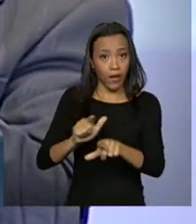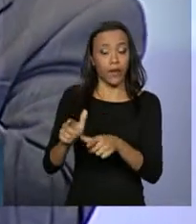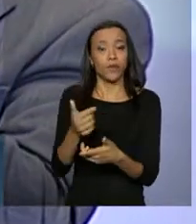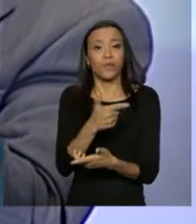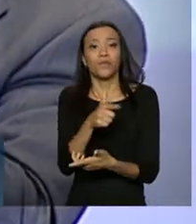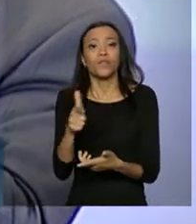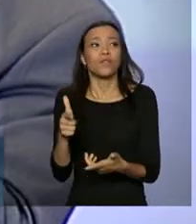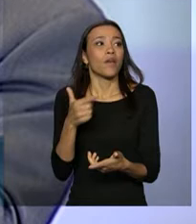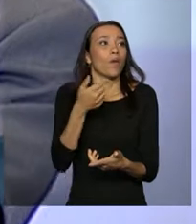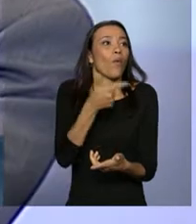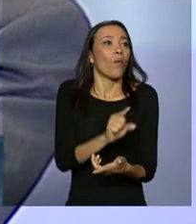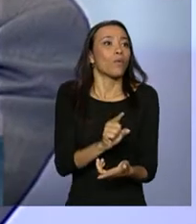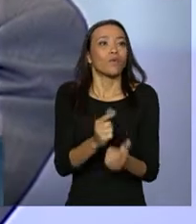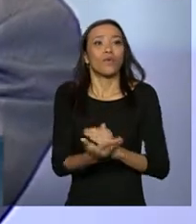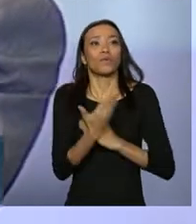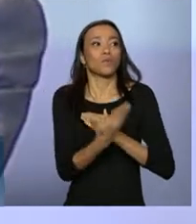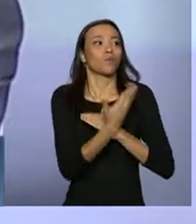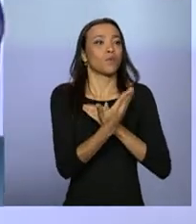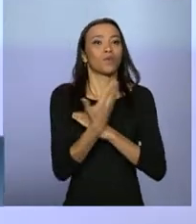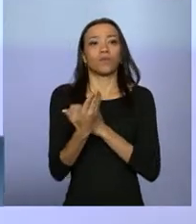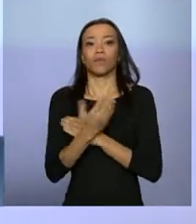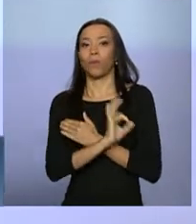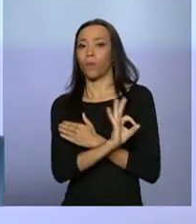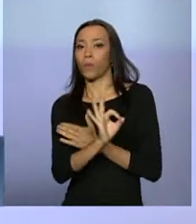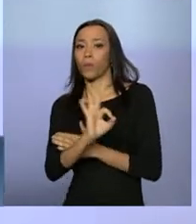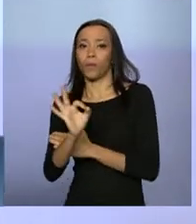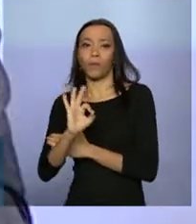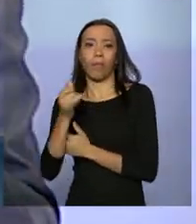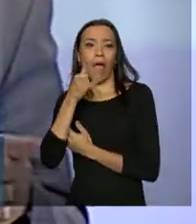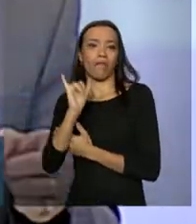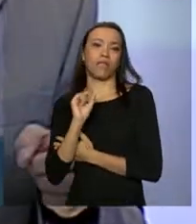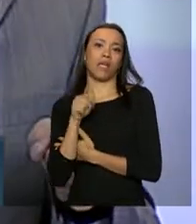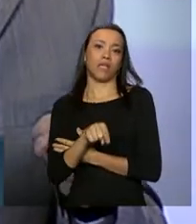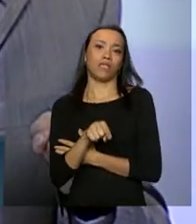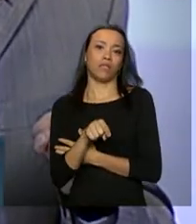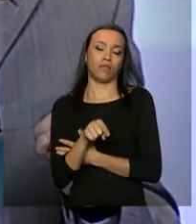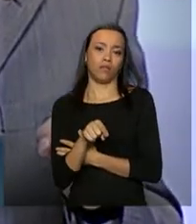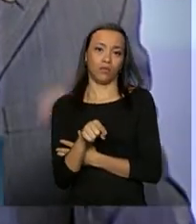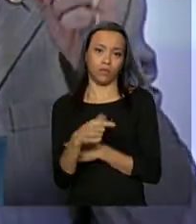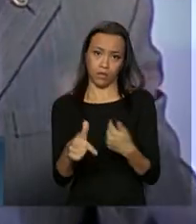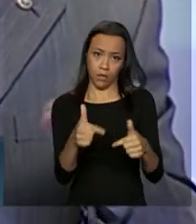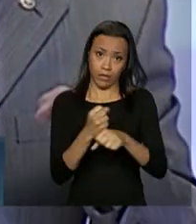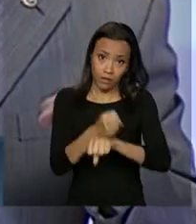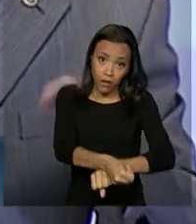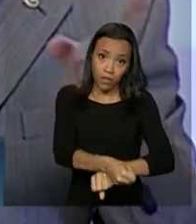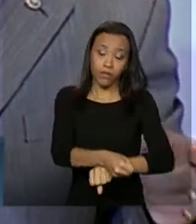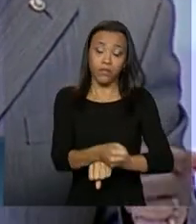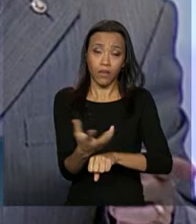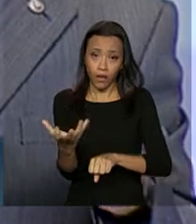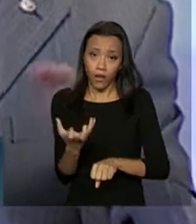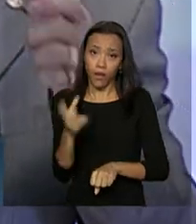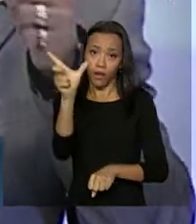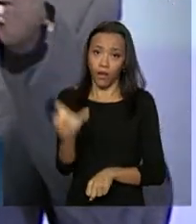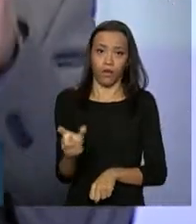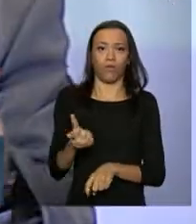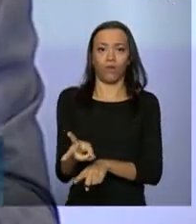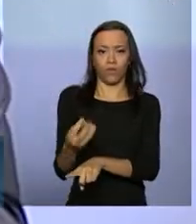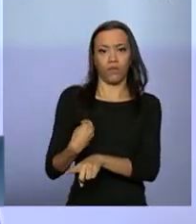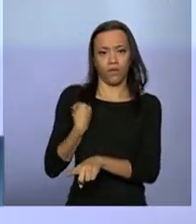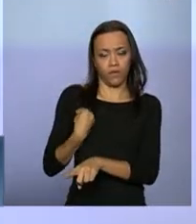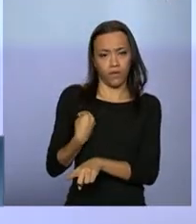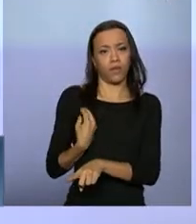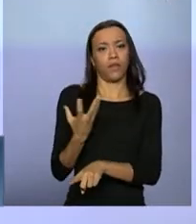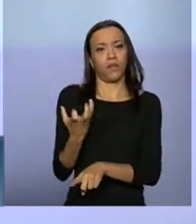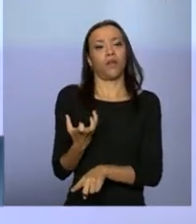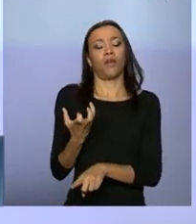trabalhador não tiver uma condição de resistir esse trabalhador que quer sobreviver, quer